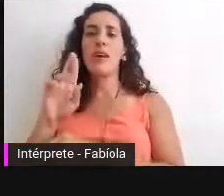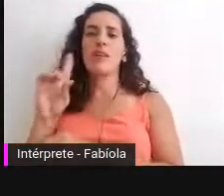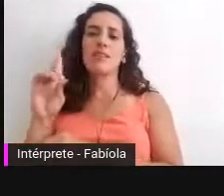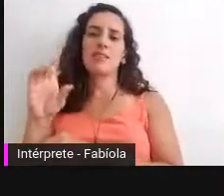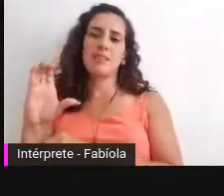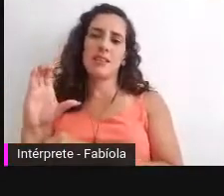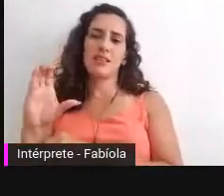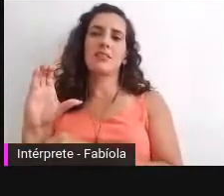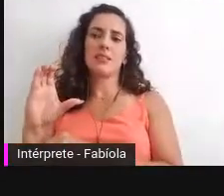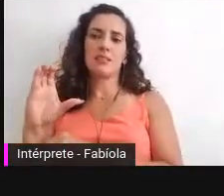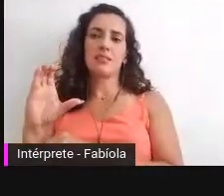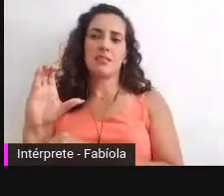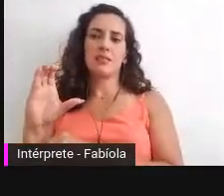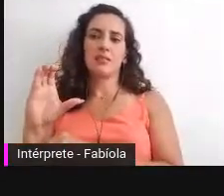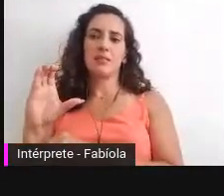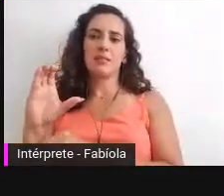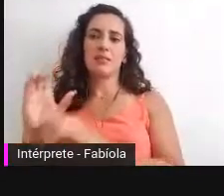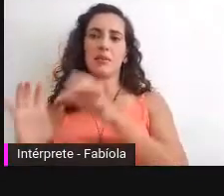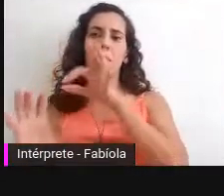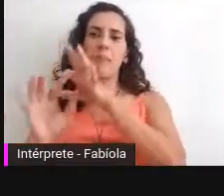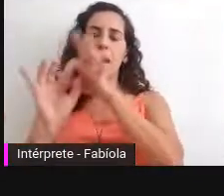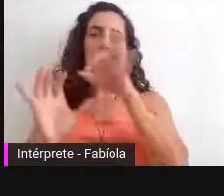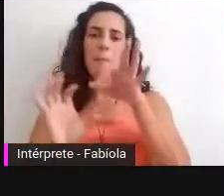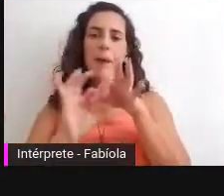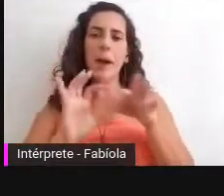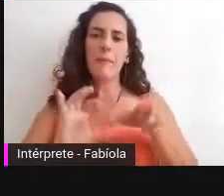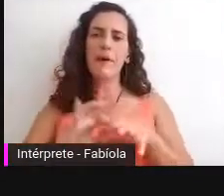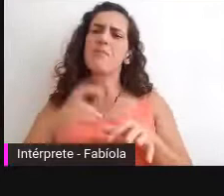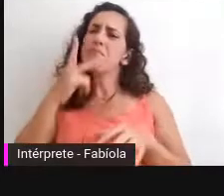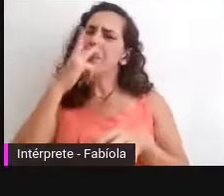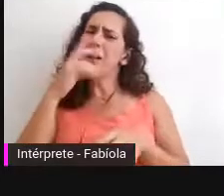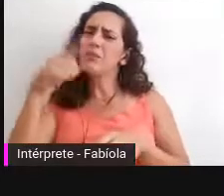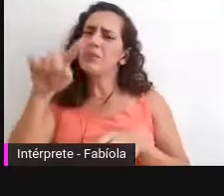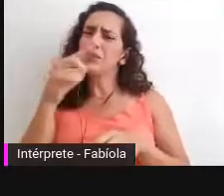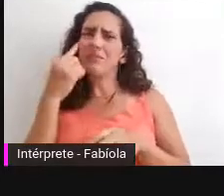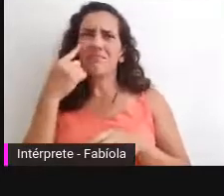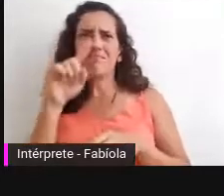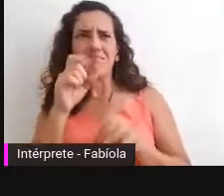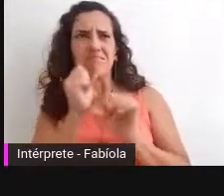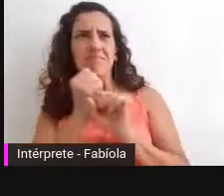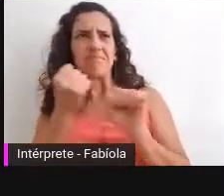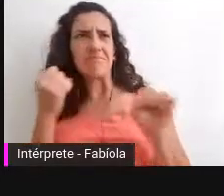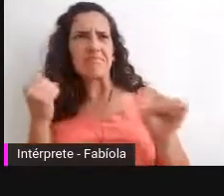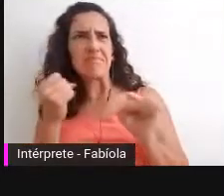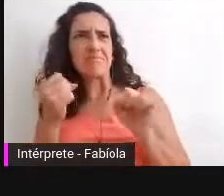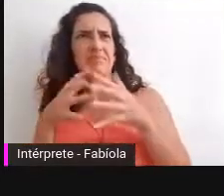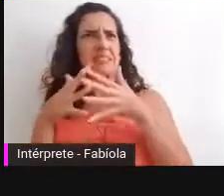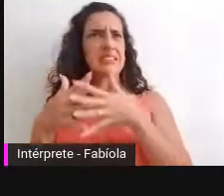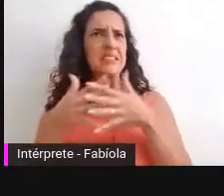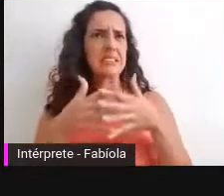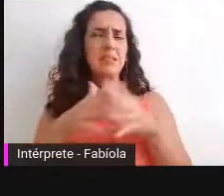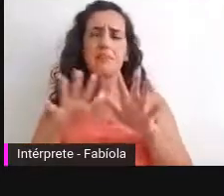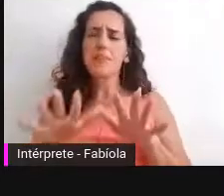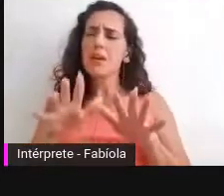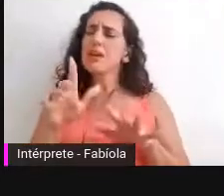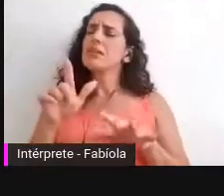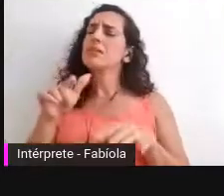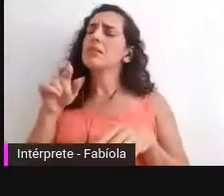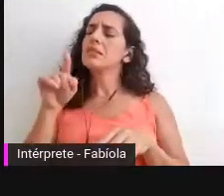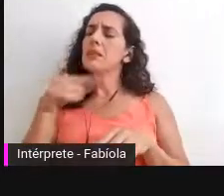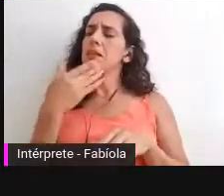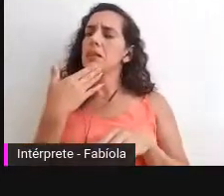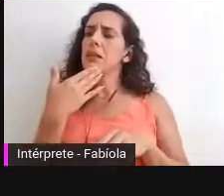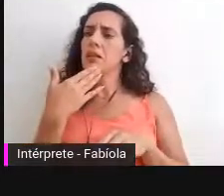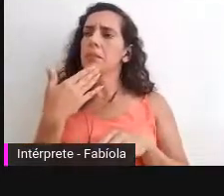sistêmica pode parecer complexo agora nesse desenho mas é sensato é convergente